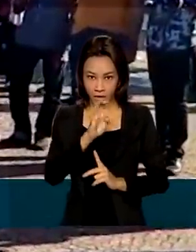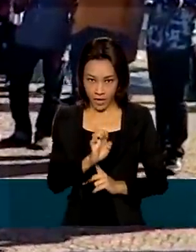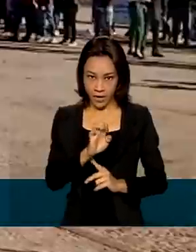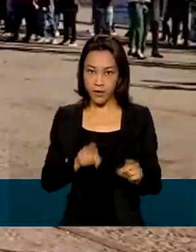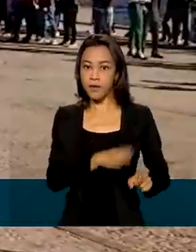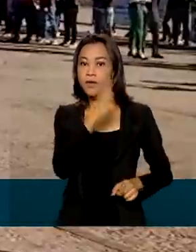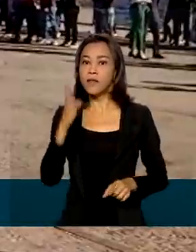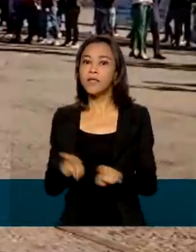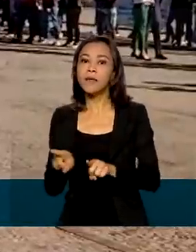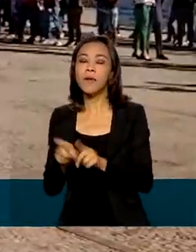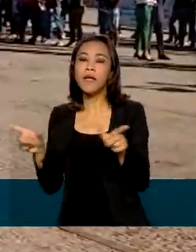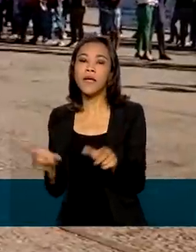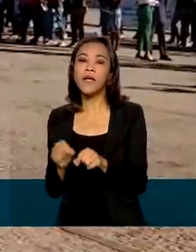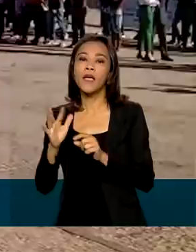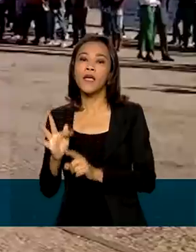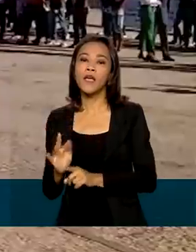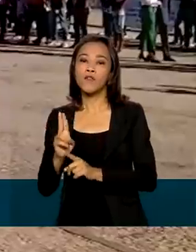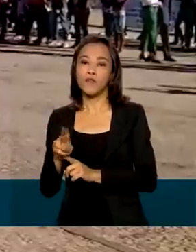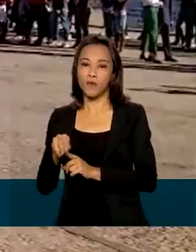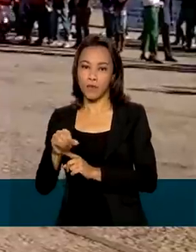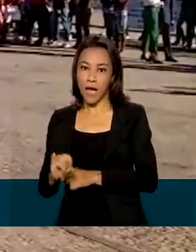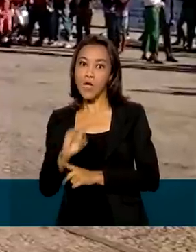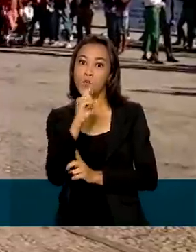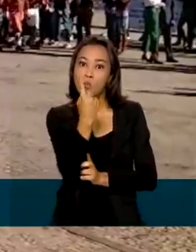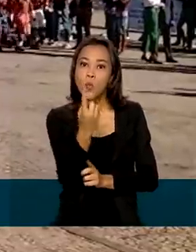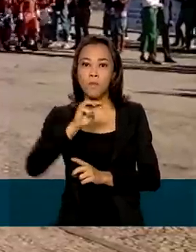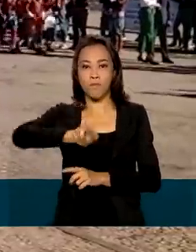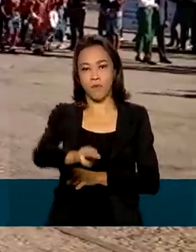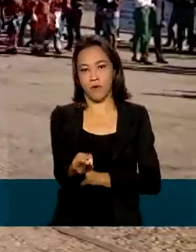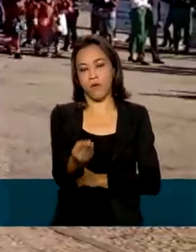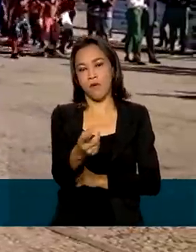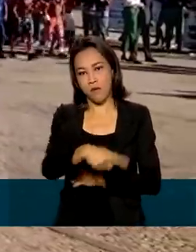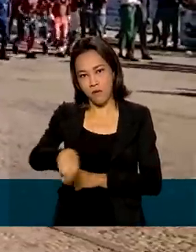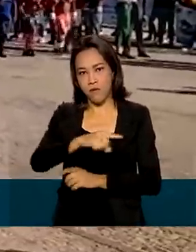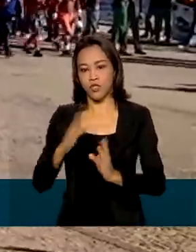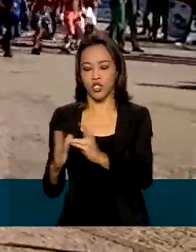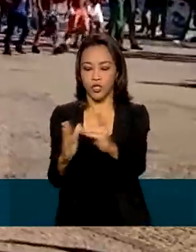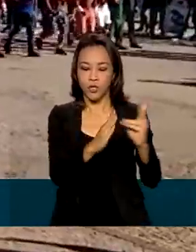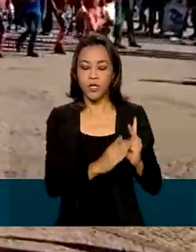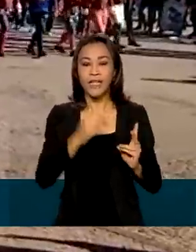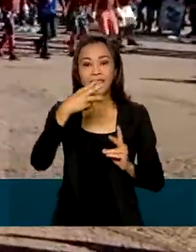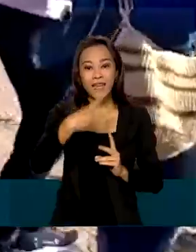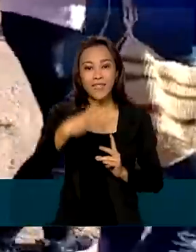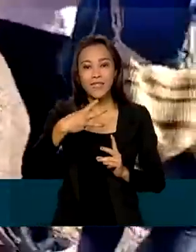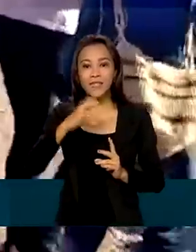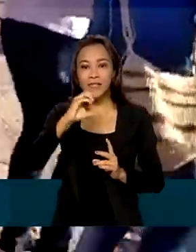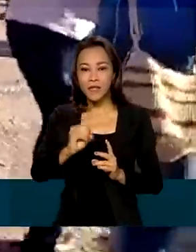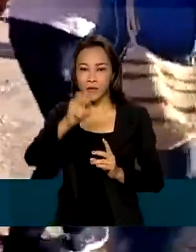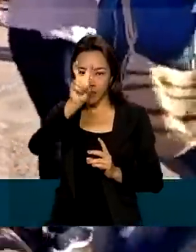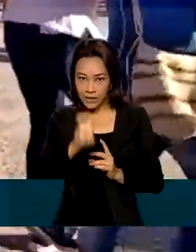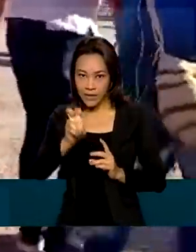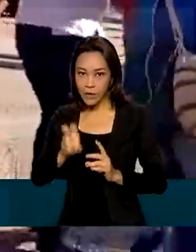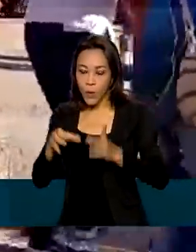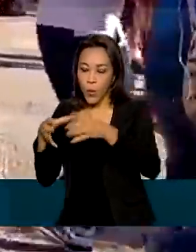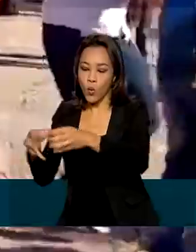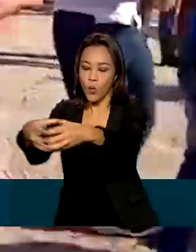o Brasil tem quase um milhão de indígenas. Eles estão divididos em 305 etnias e falam